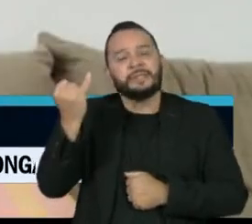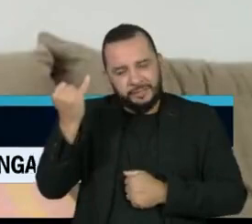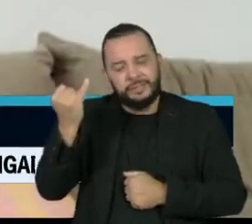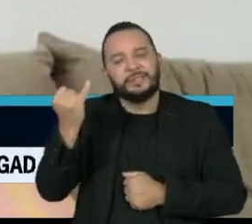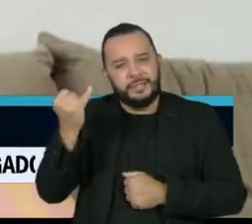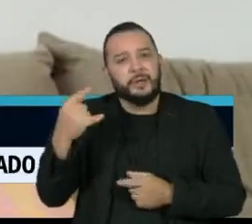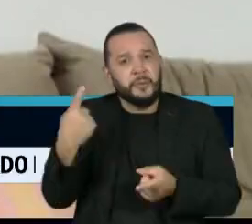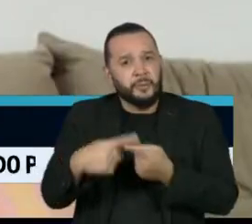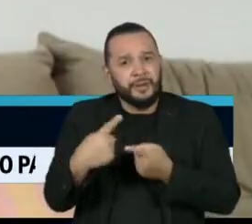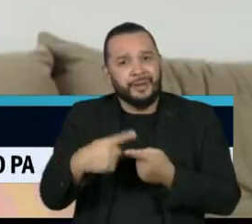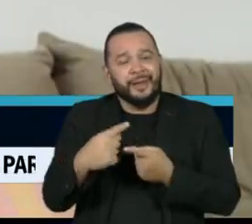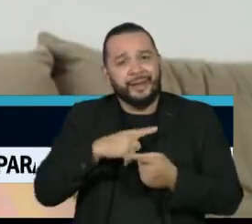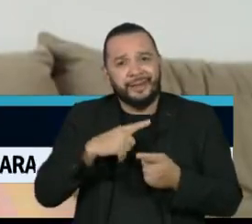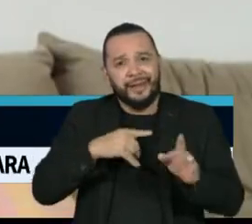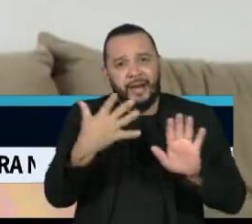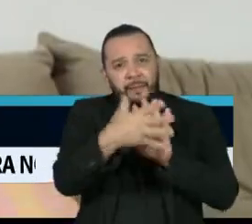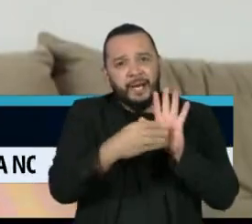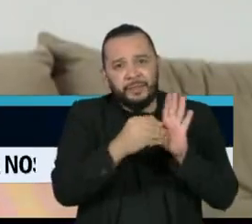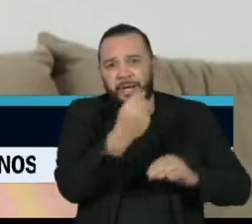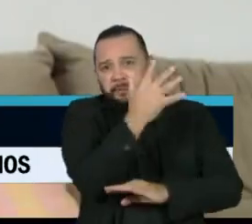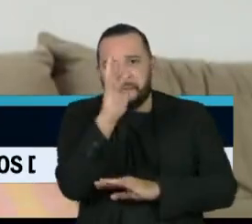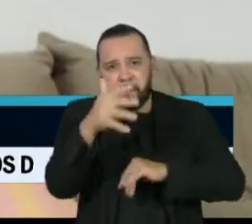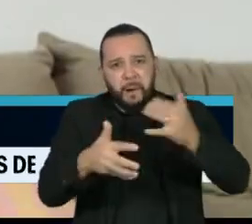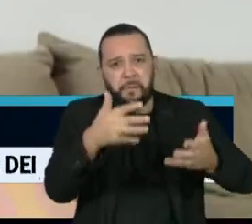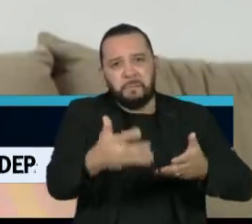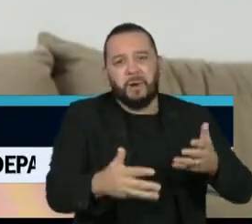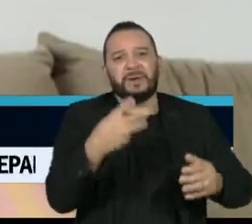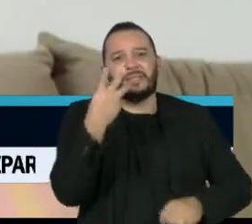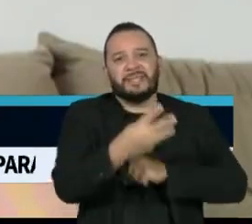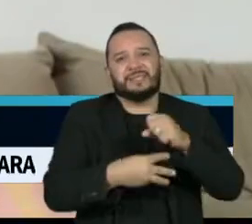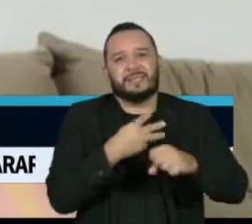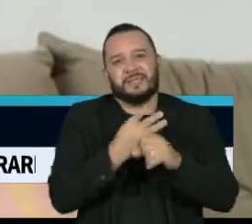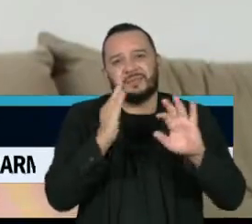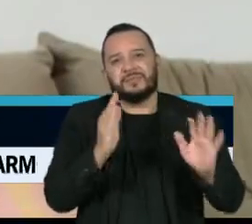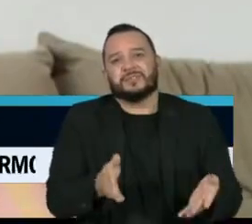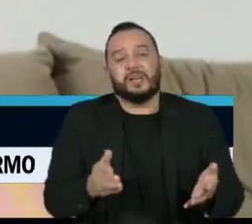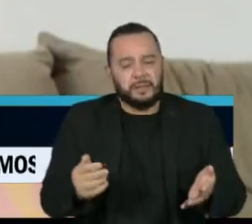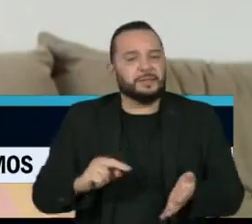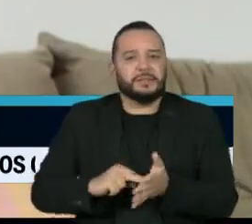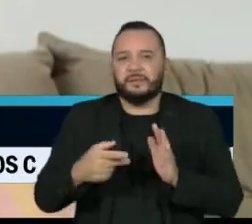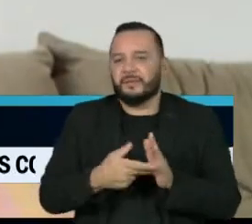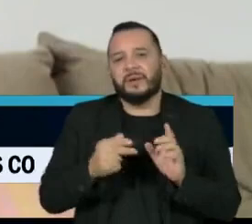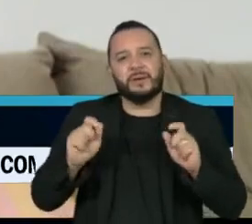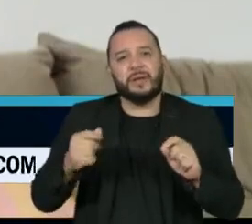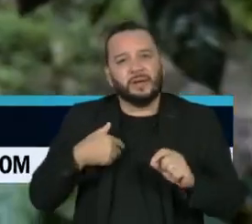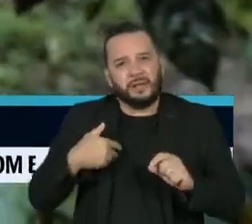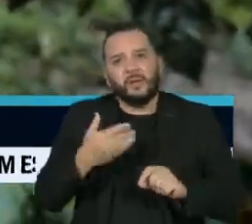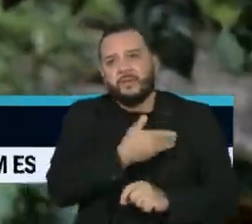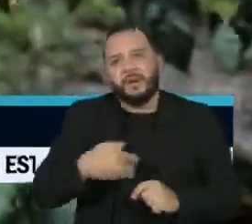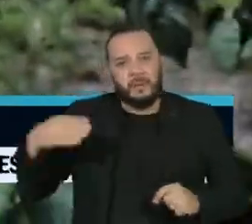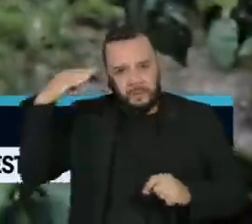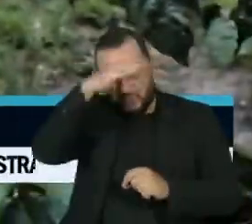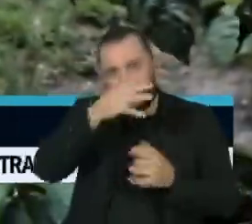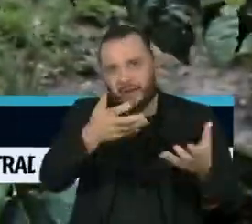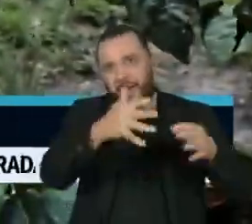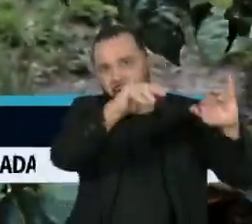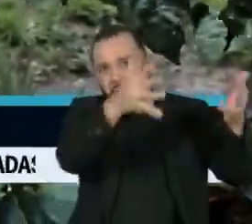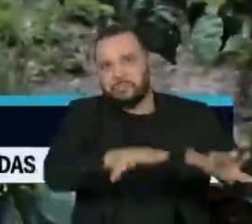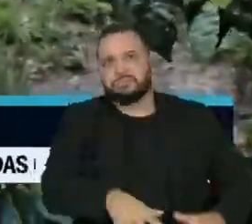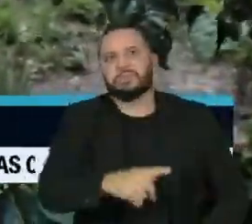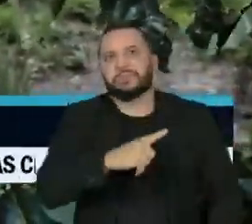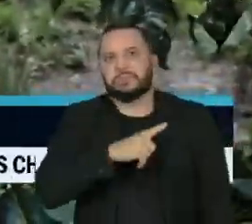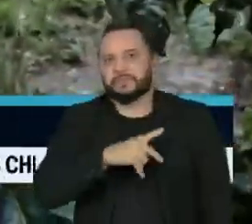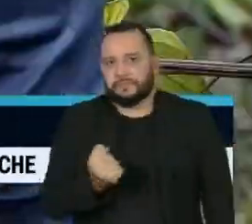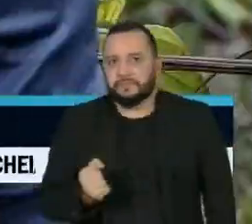desmatamento que acontecem no bioma nos últimos três anos, que são resultado de um desmonte ambiental sem precedentes. O encontro marcou